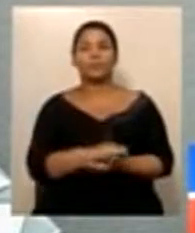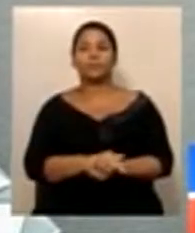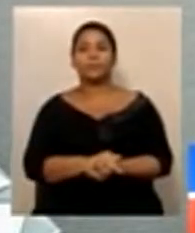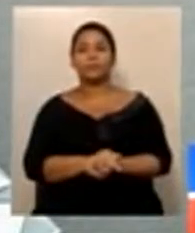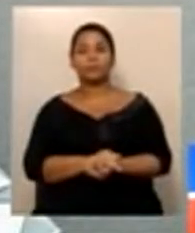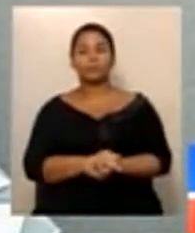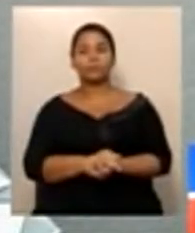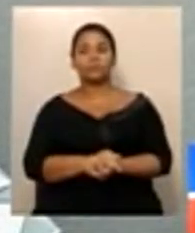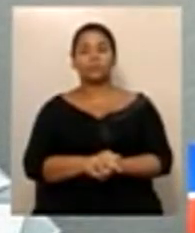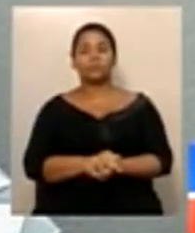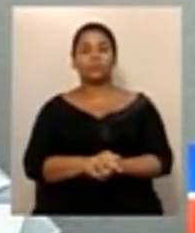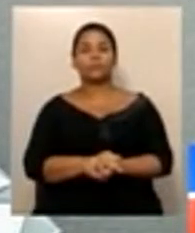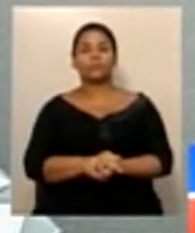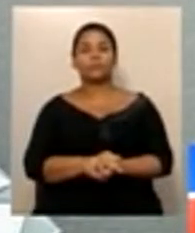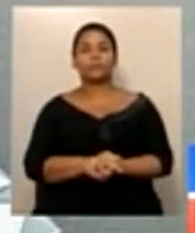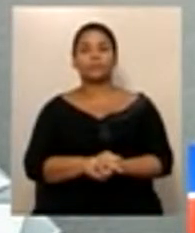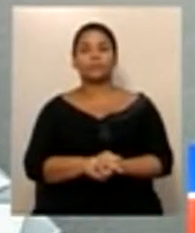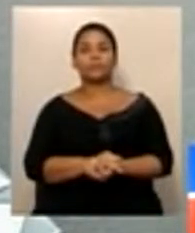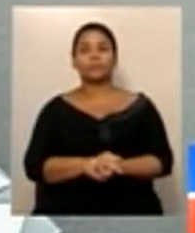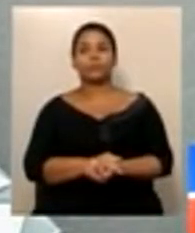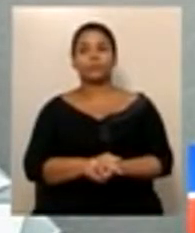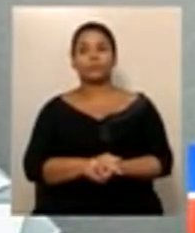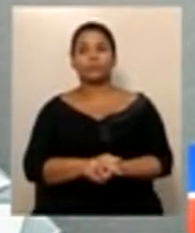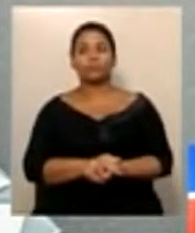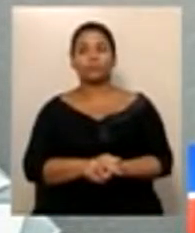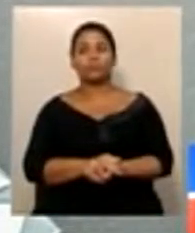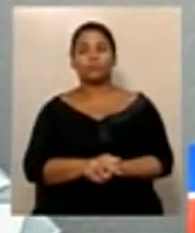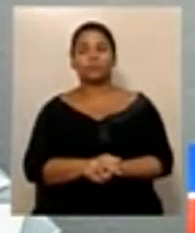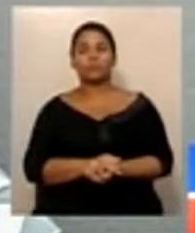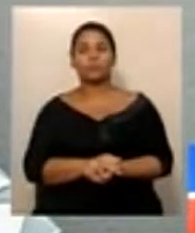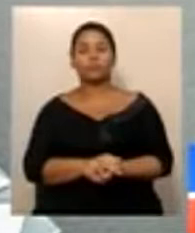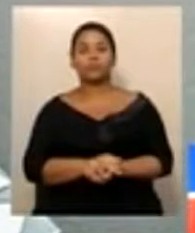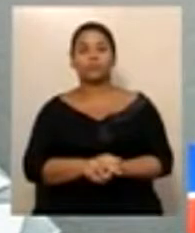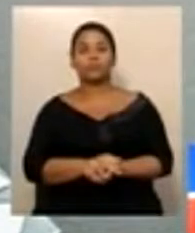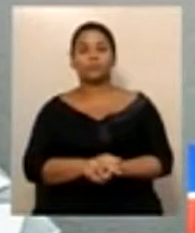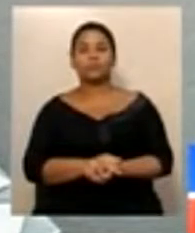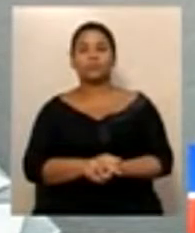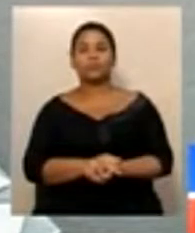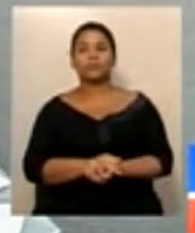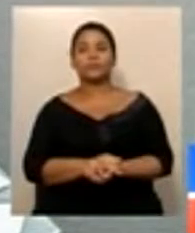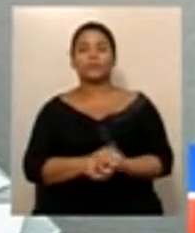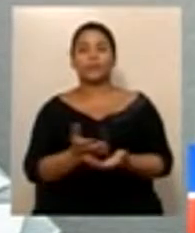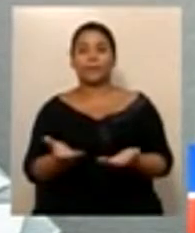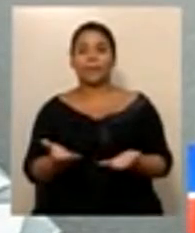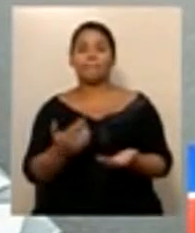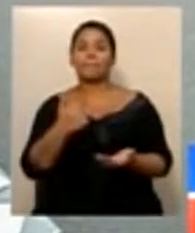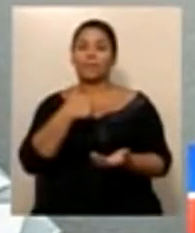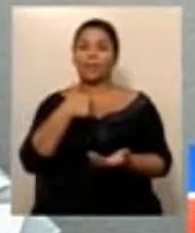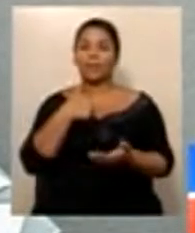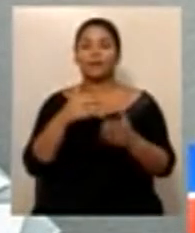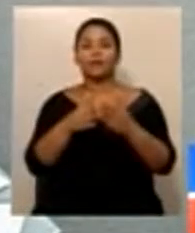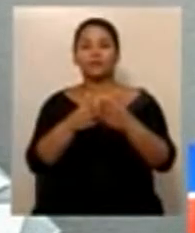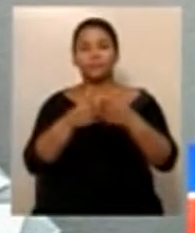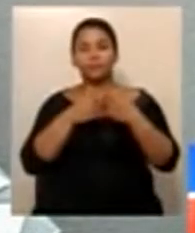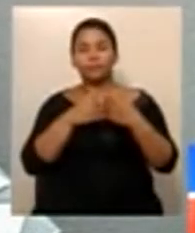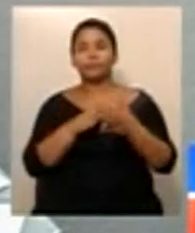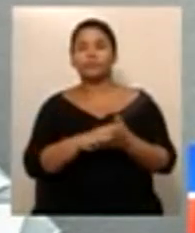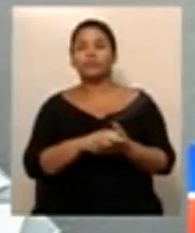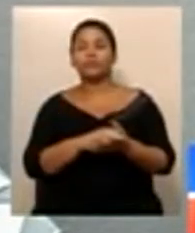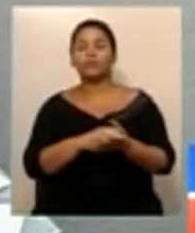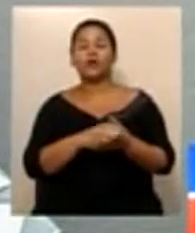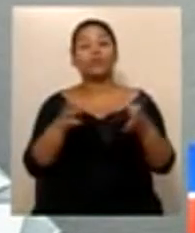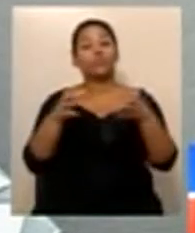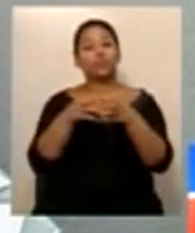quero aproveitar o momento para reivindicar à mesa diretora, que